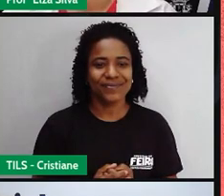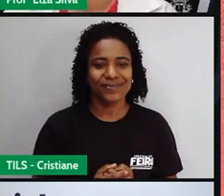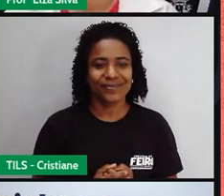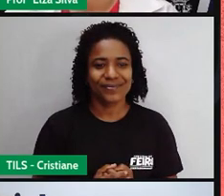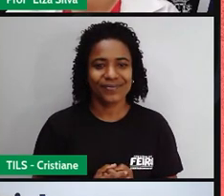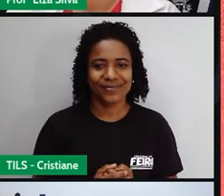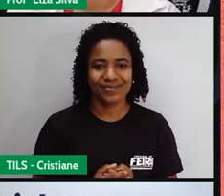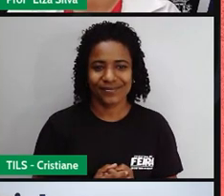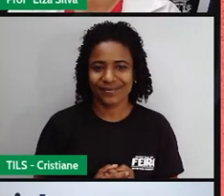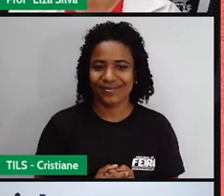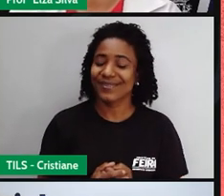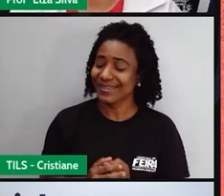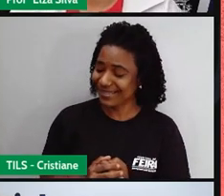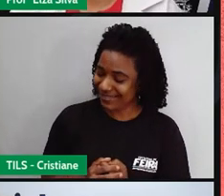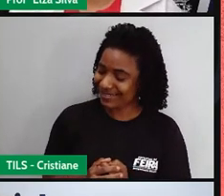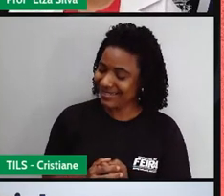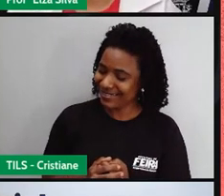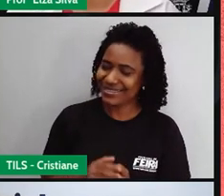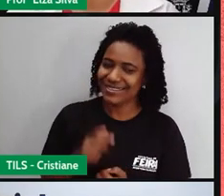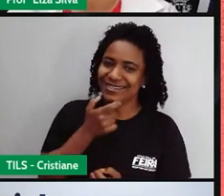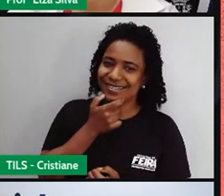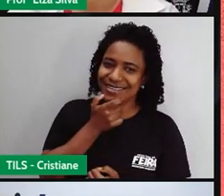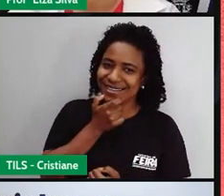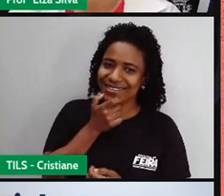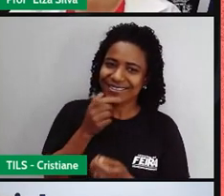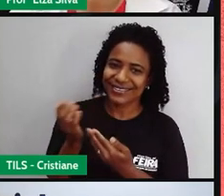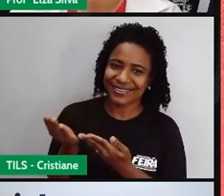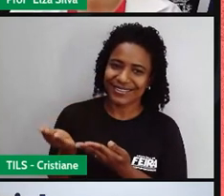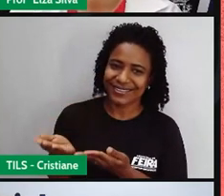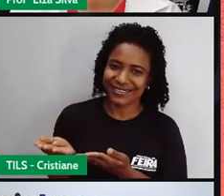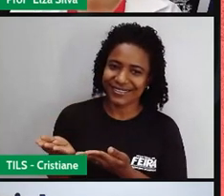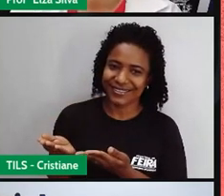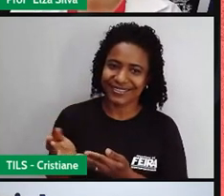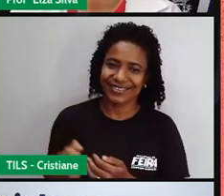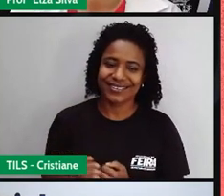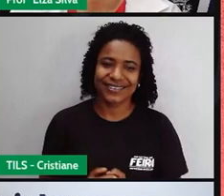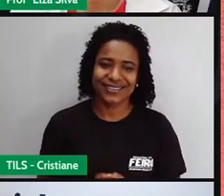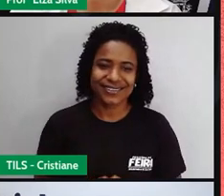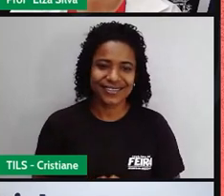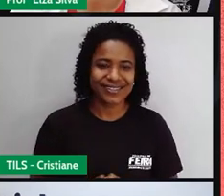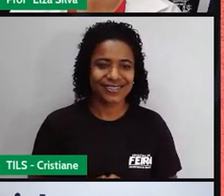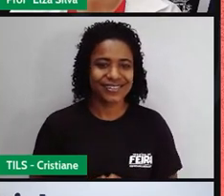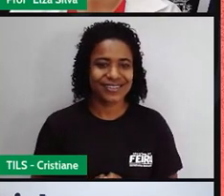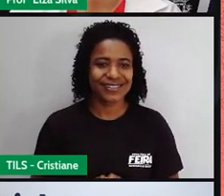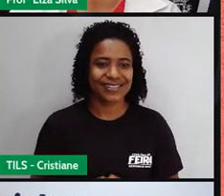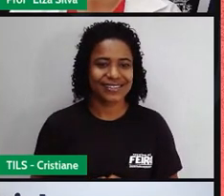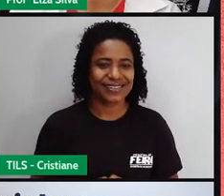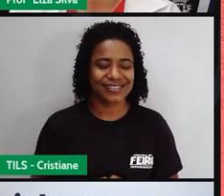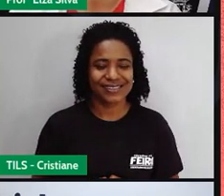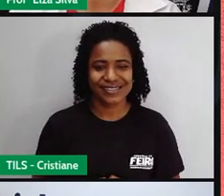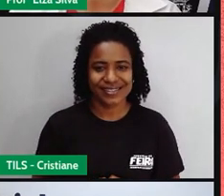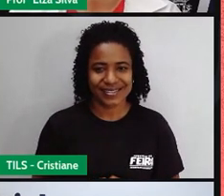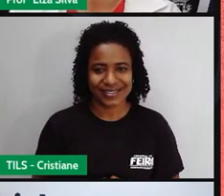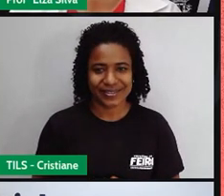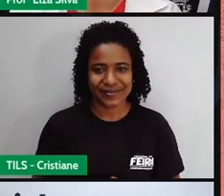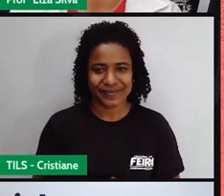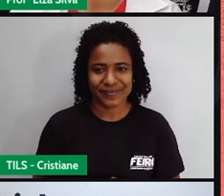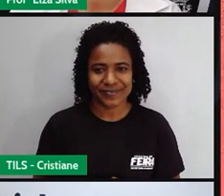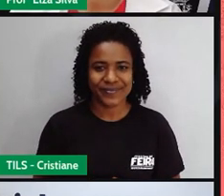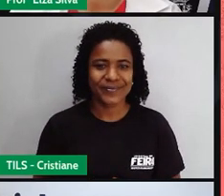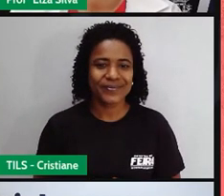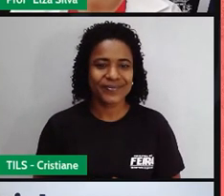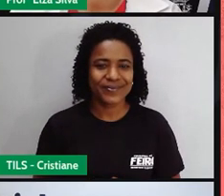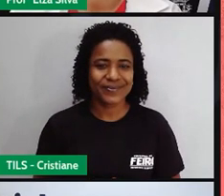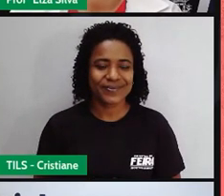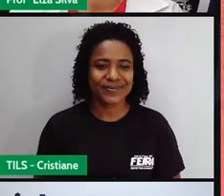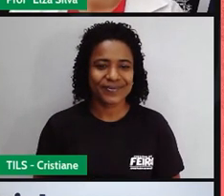O que mais, seu é para tenderness, mas eu prefiro ser eu, então eu te amo.